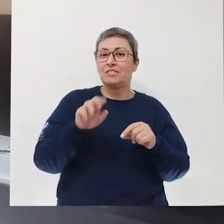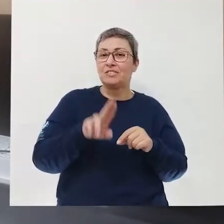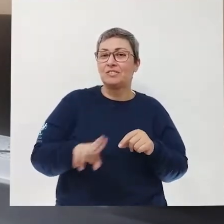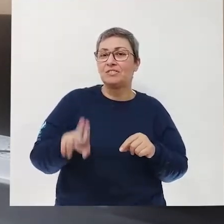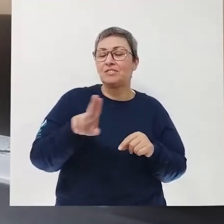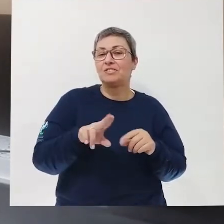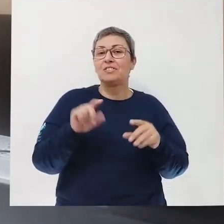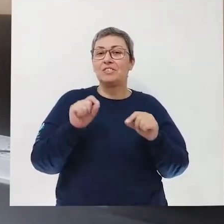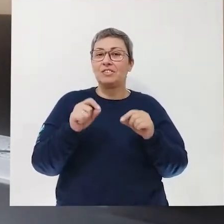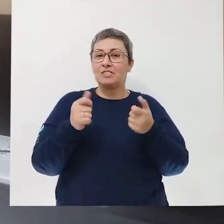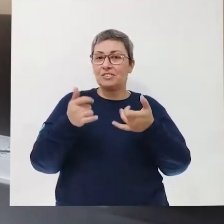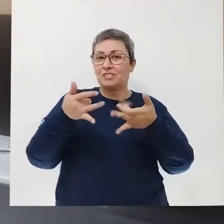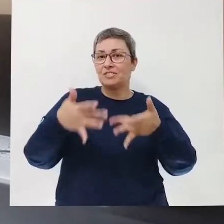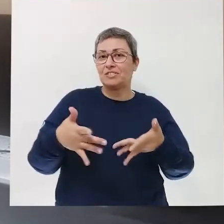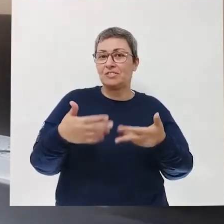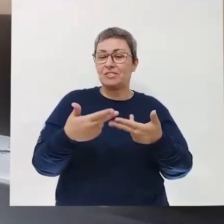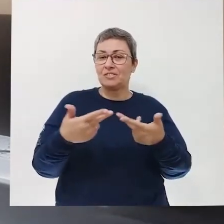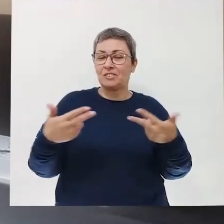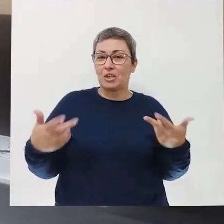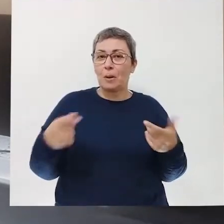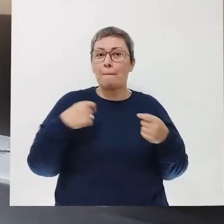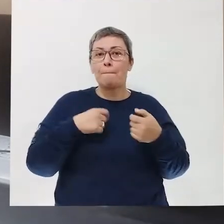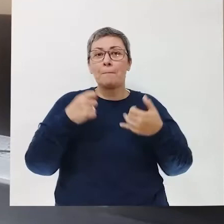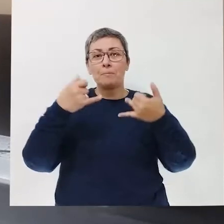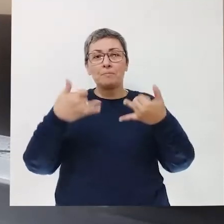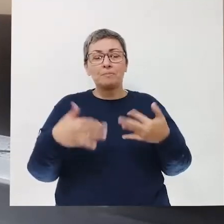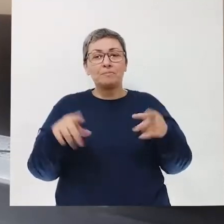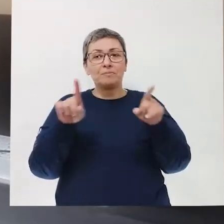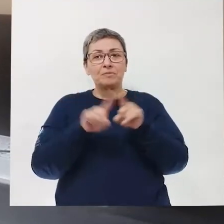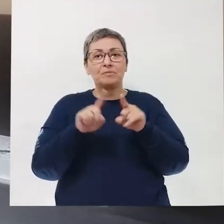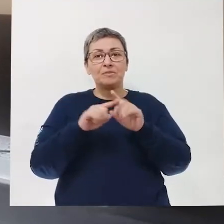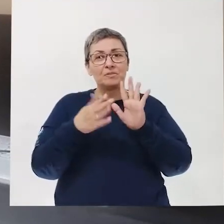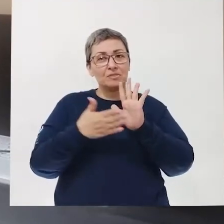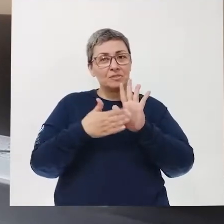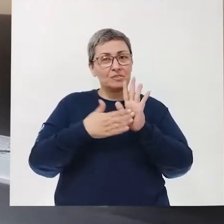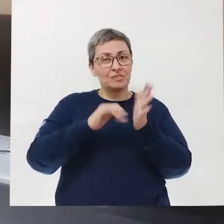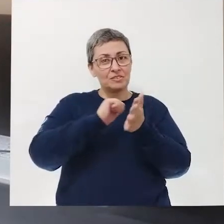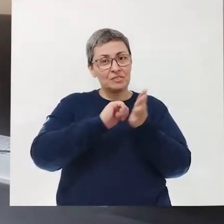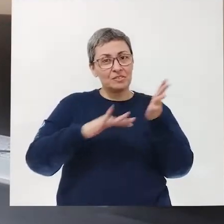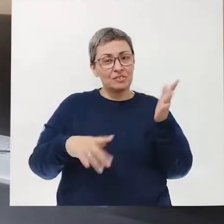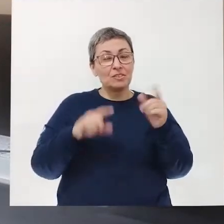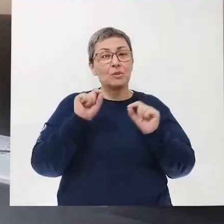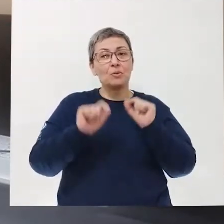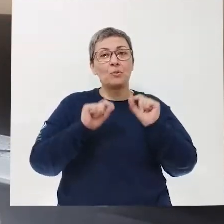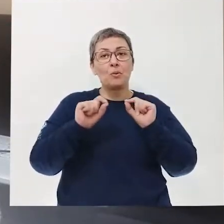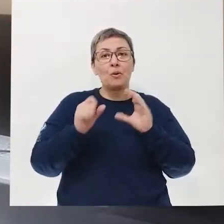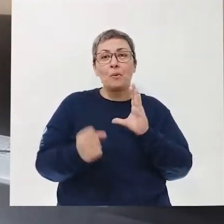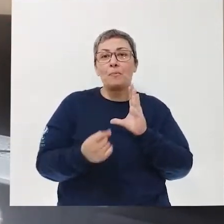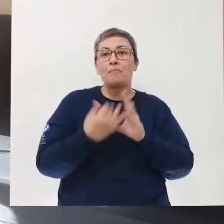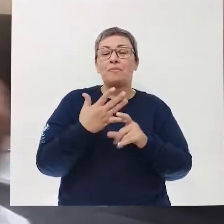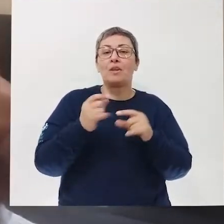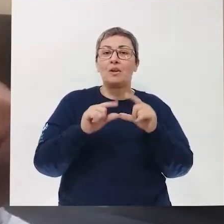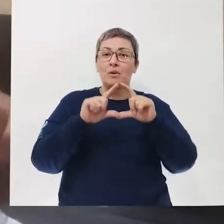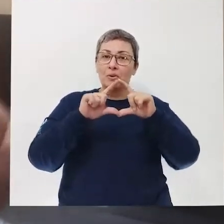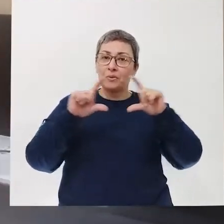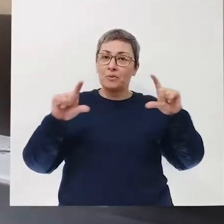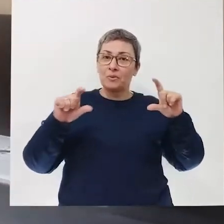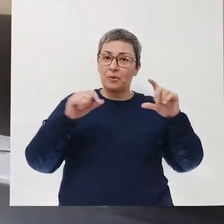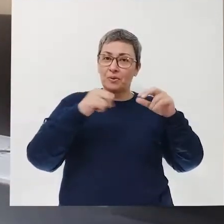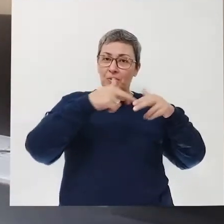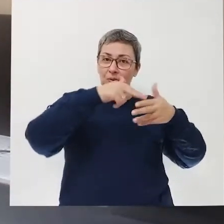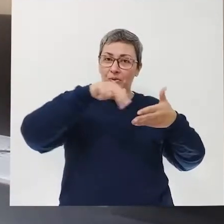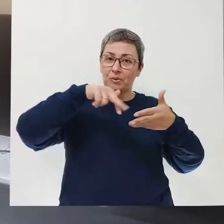aproveitamento, descarte, e falamos a proposta da atividade era que você criasse uma tirinha